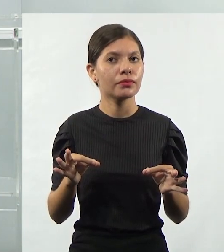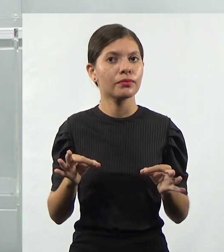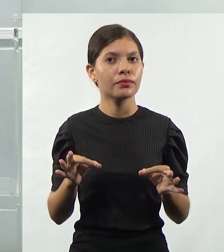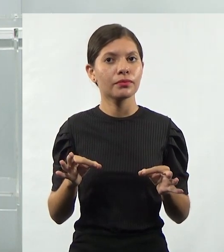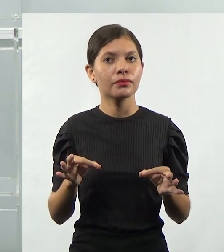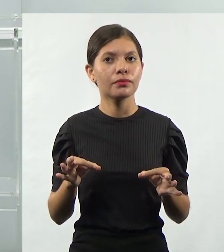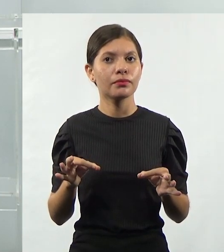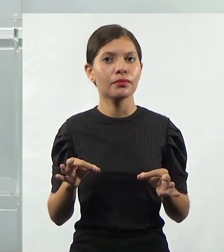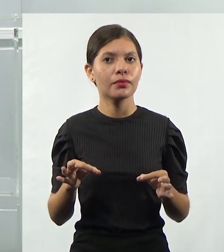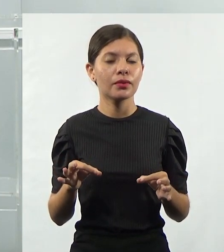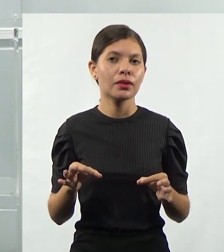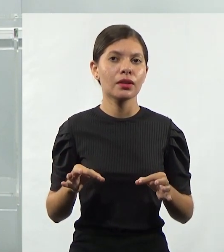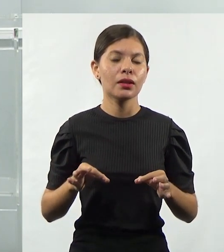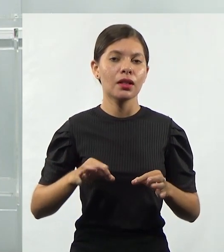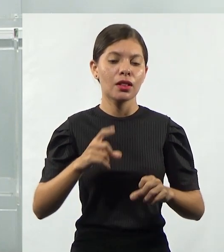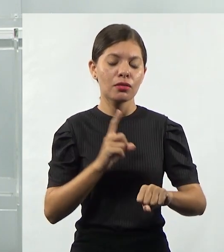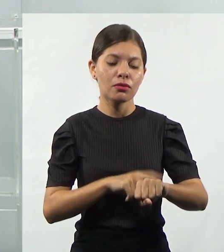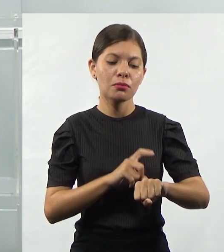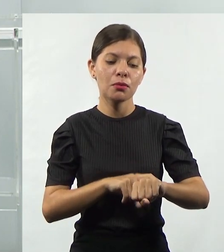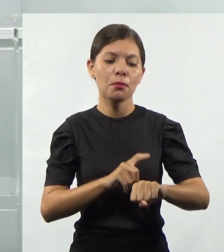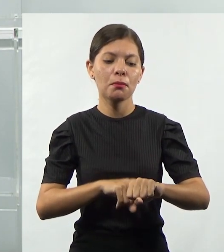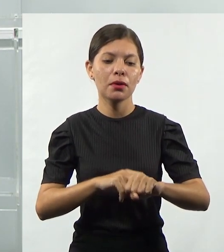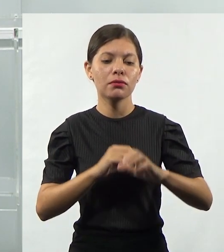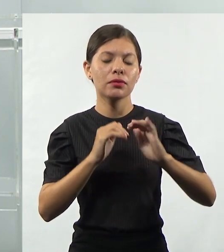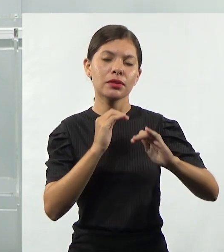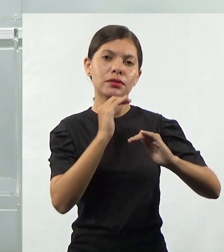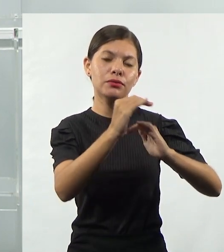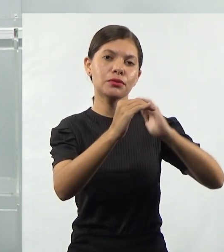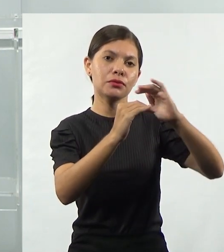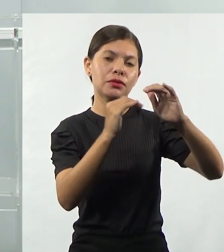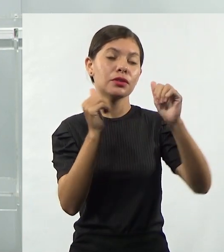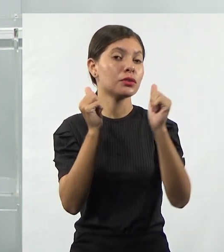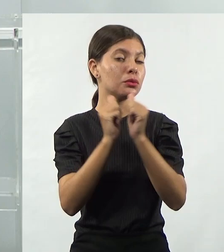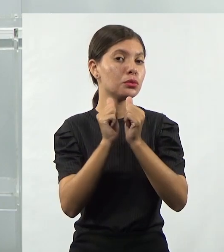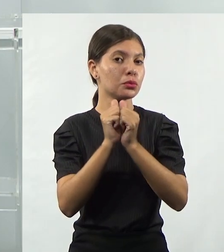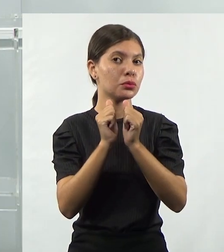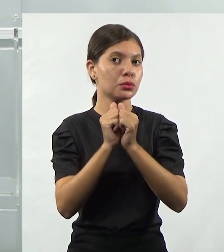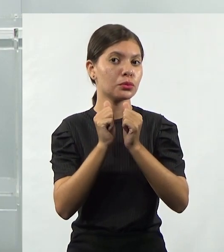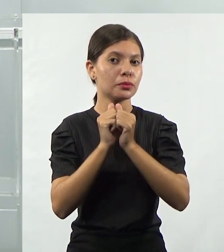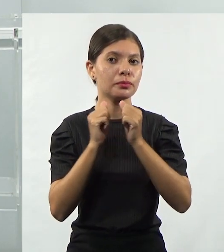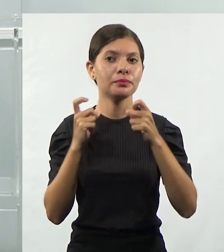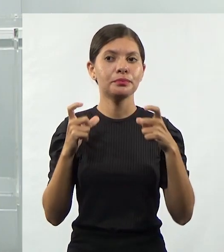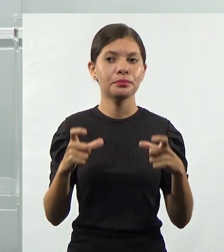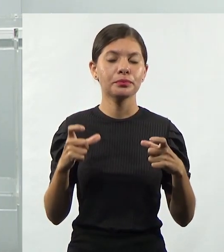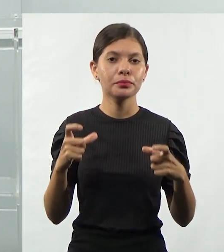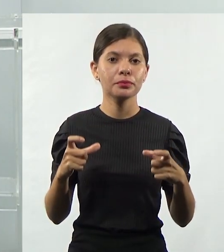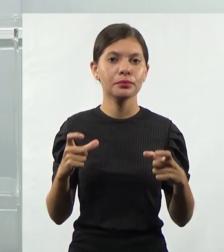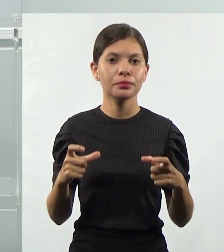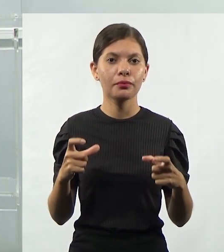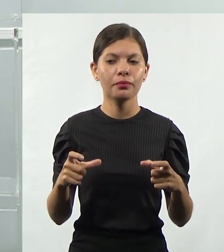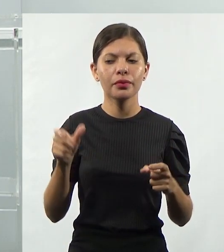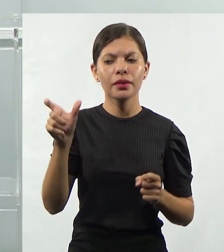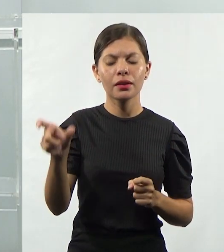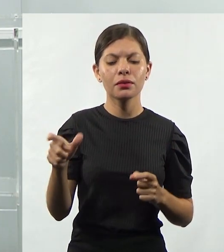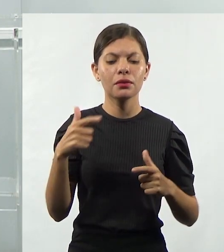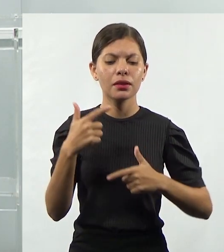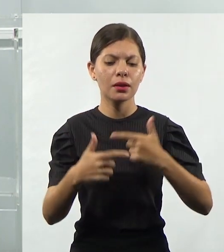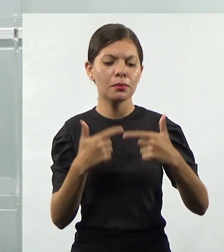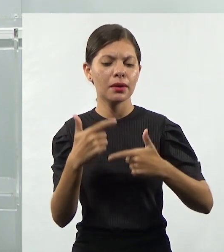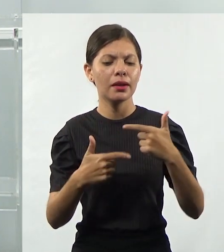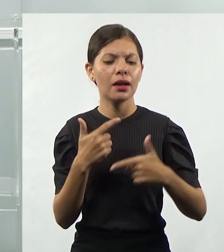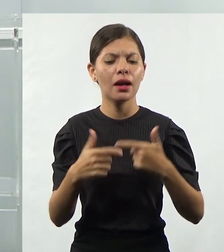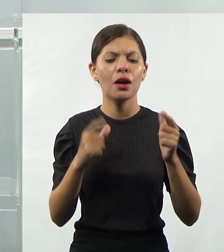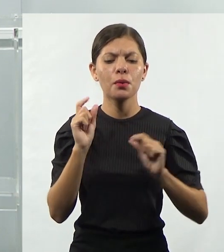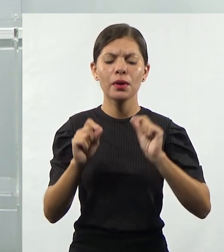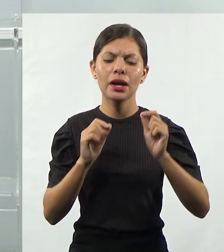momento, né? Vai desenvolver junto com ela o lugar onde ela vai trabalhar, o que ela